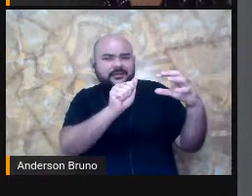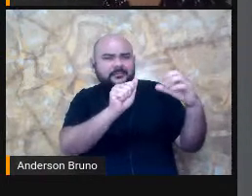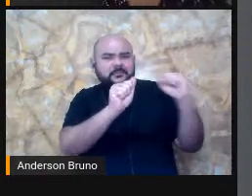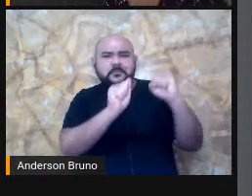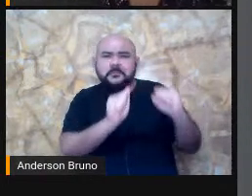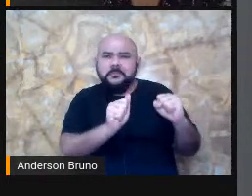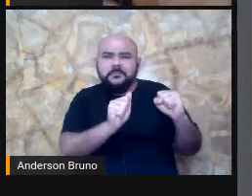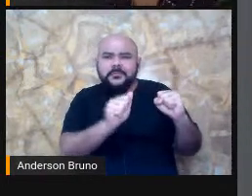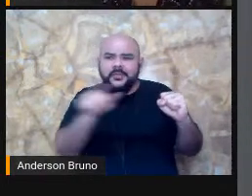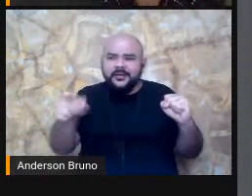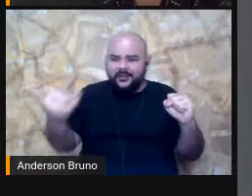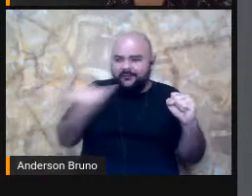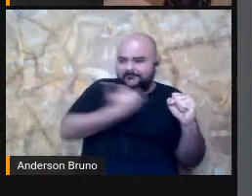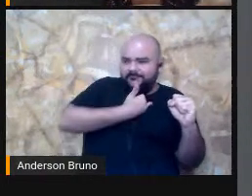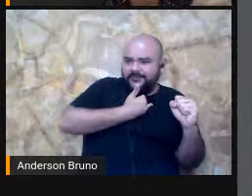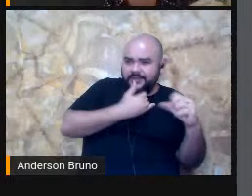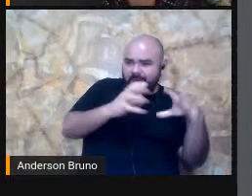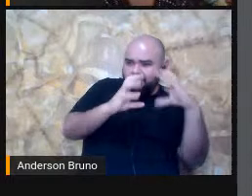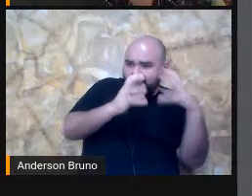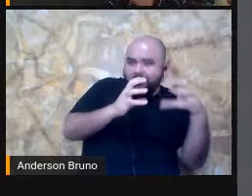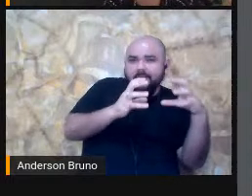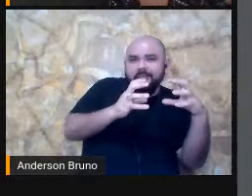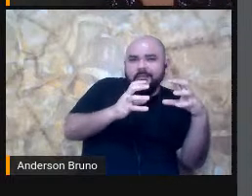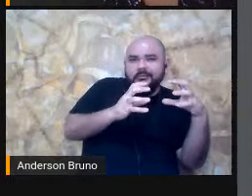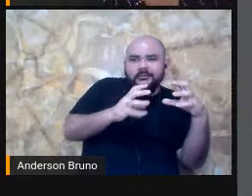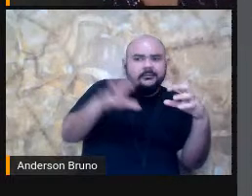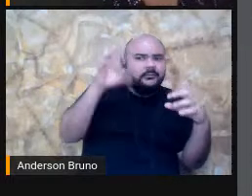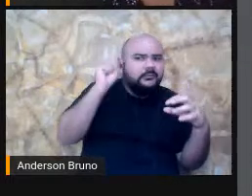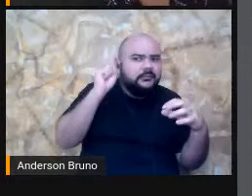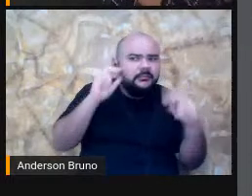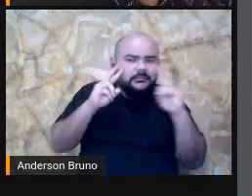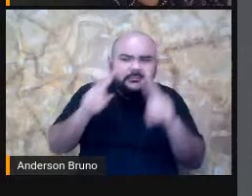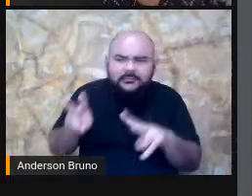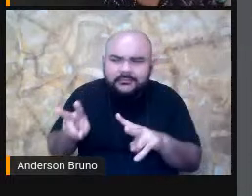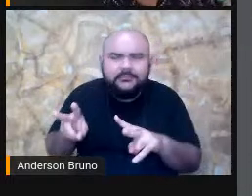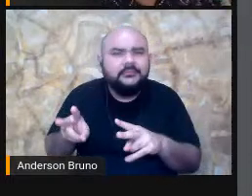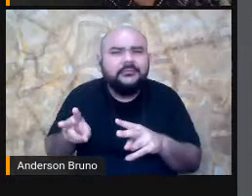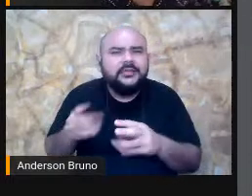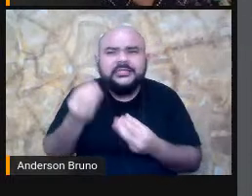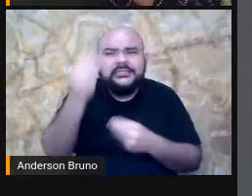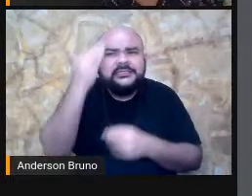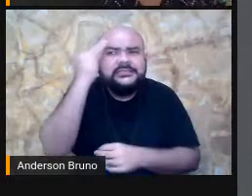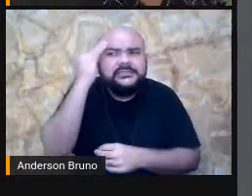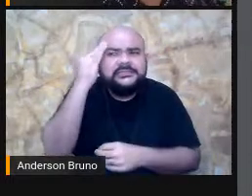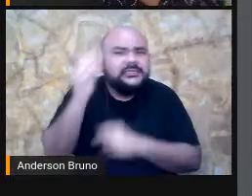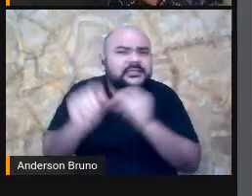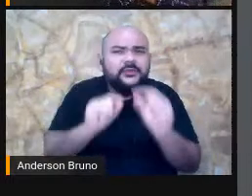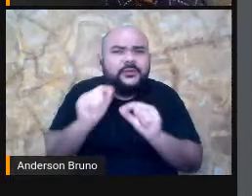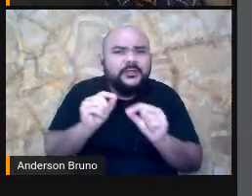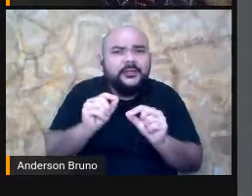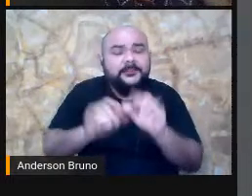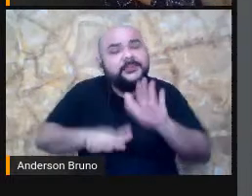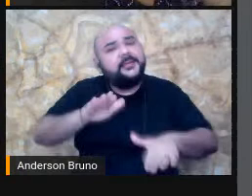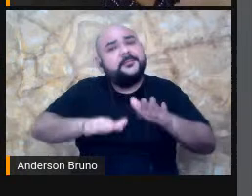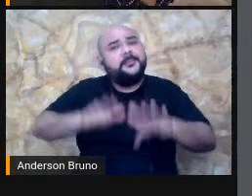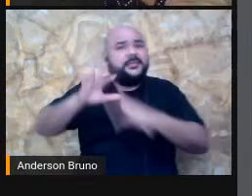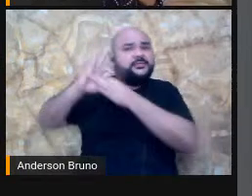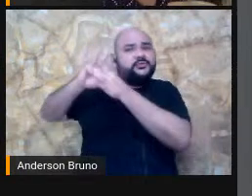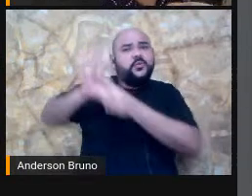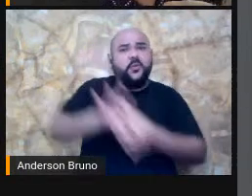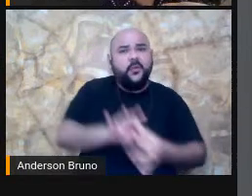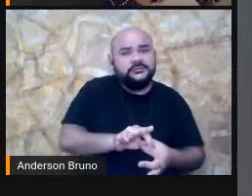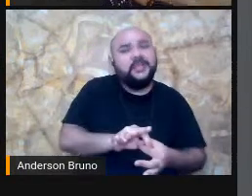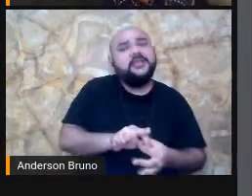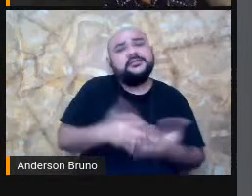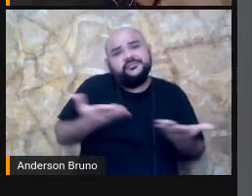Coleguinha Mas ela só Falou a palavra Bola A pessoa Vai entender Conforme o contexto Não é Então do mesmo